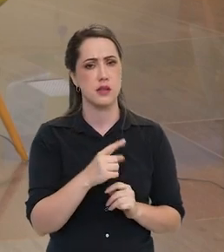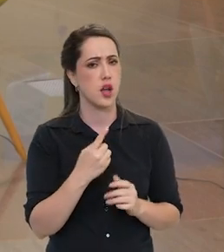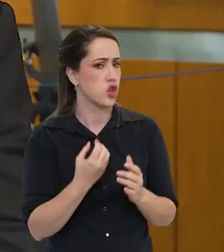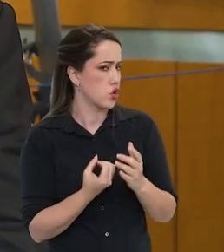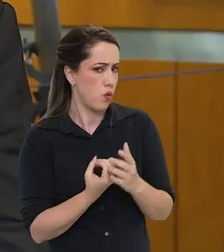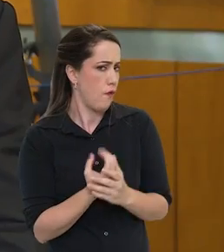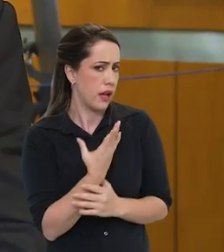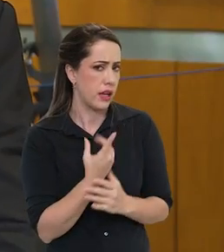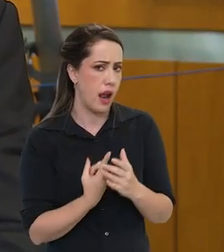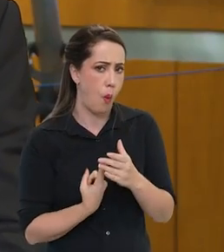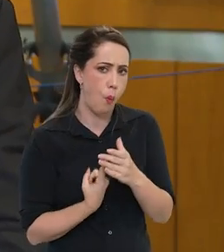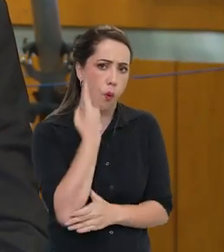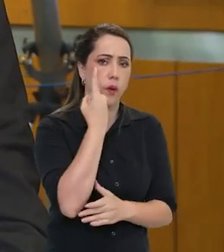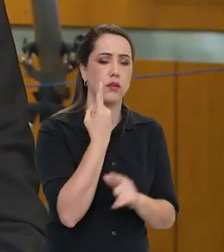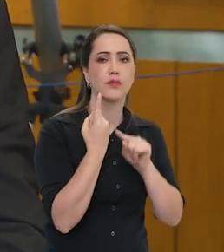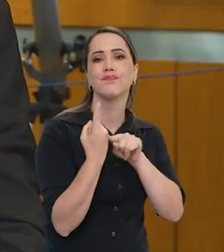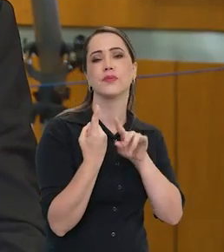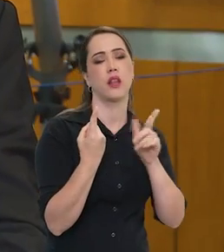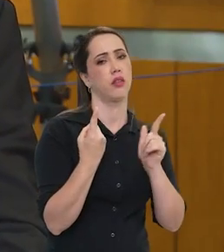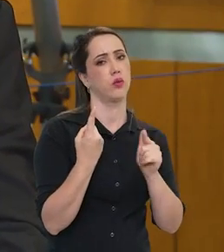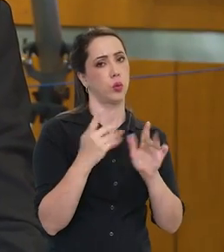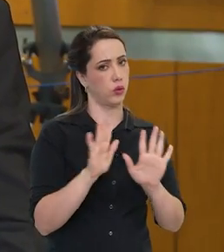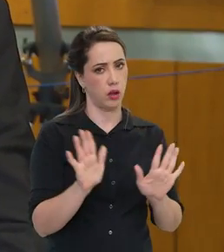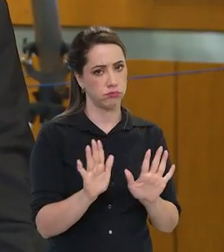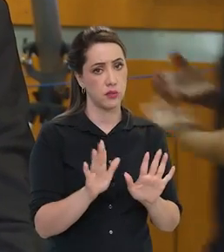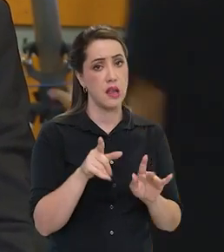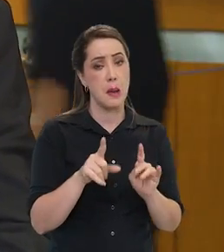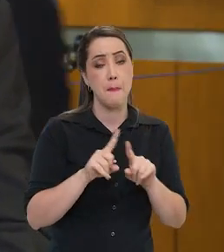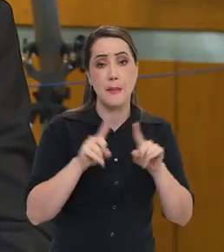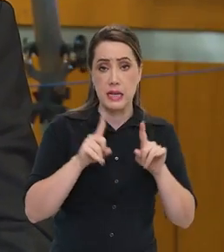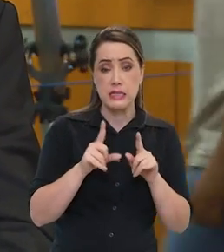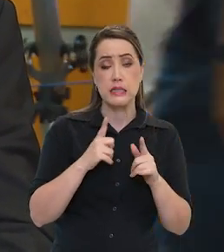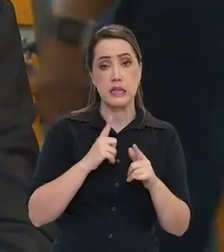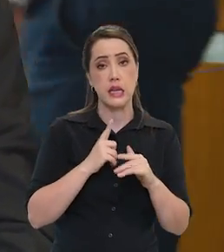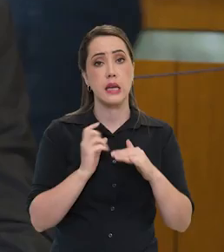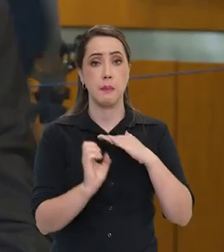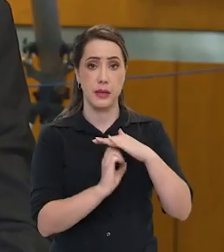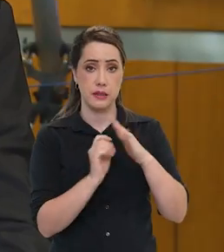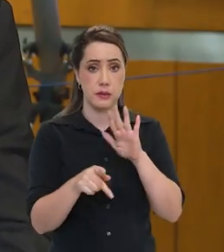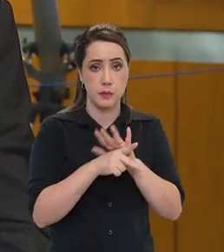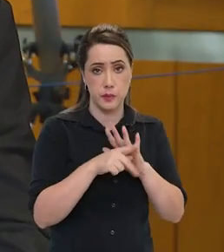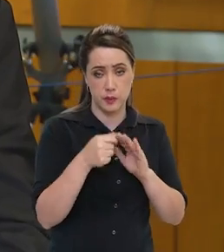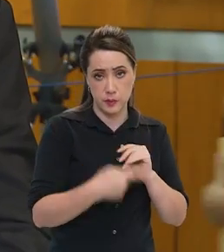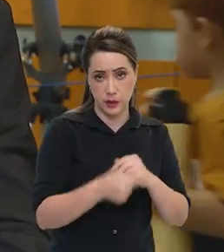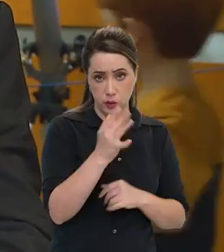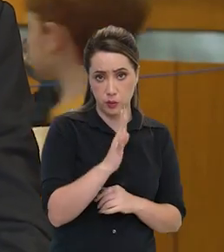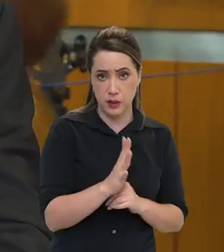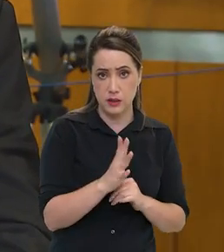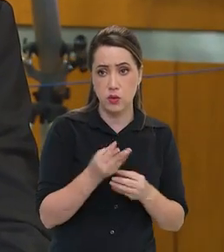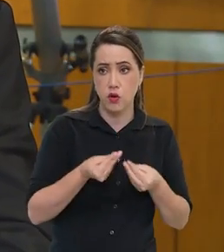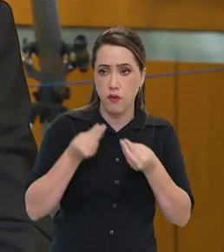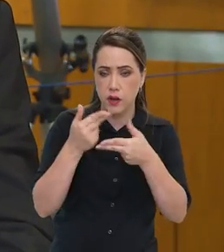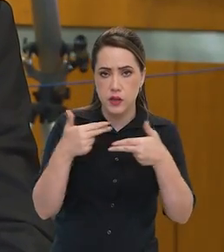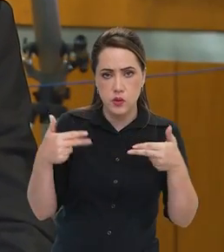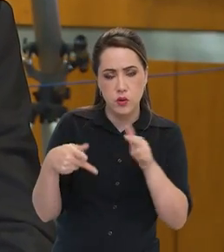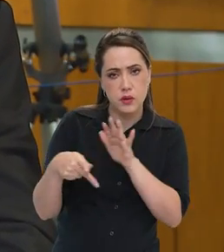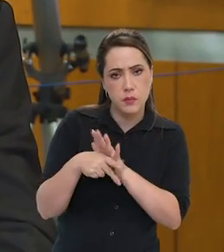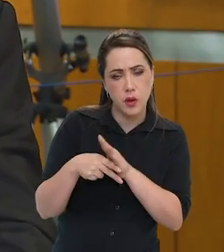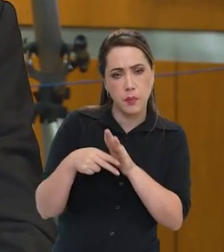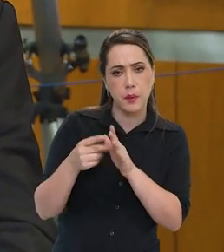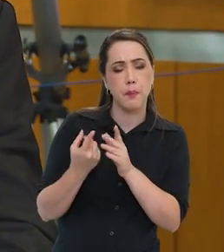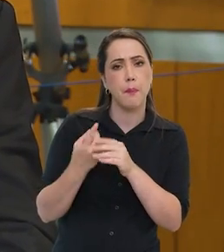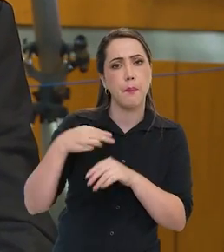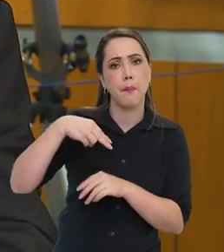Ainda não. Mas nós já temos, por exemplo, empresas brasileiras que fornecem para a NASA, dentro do quadro do programa